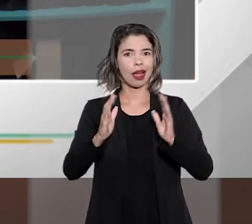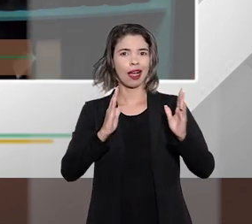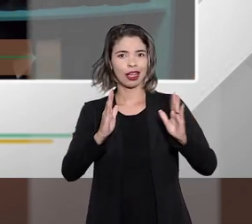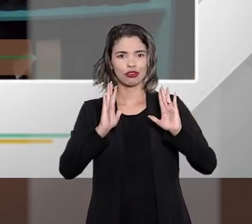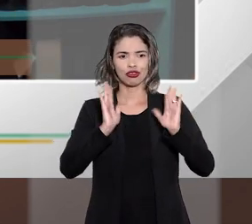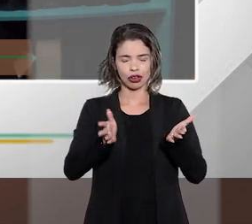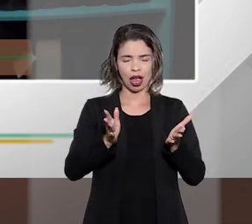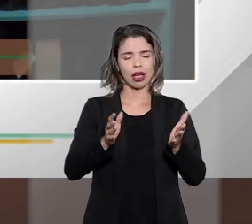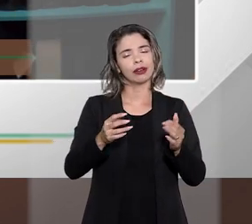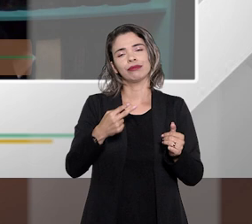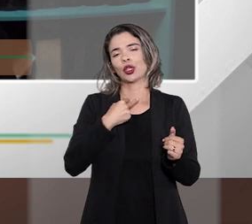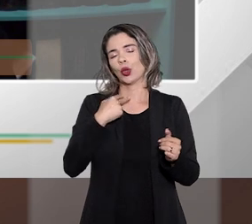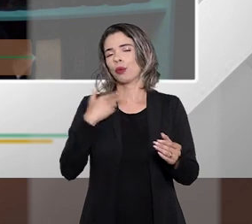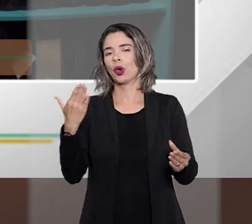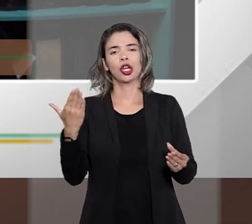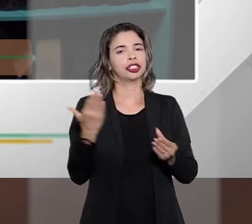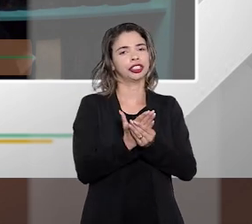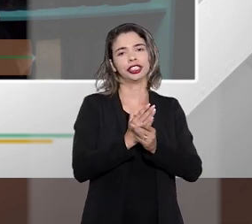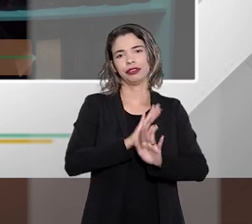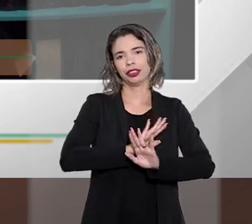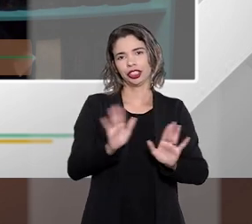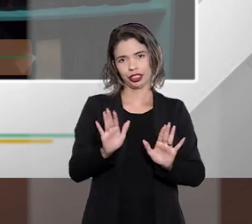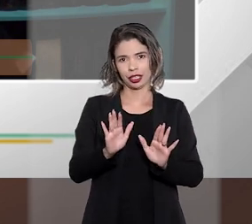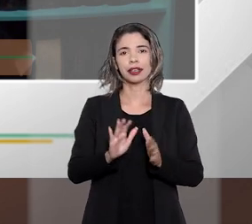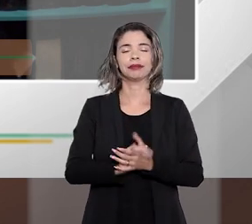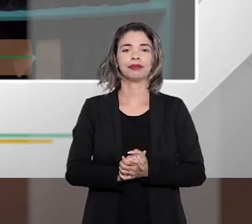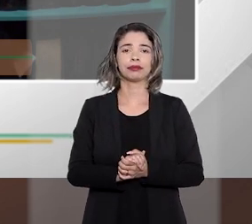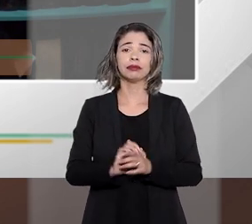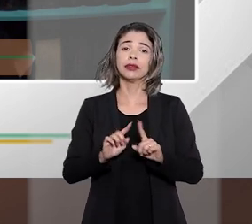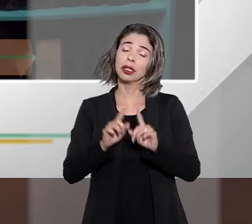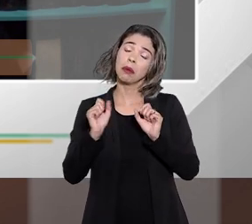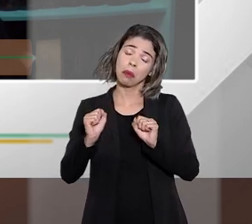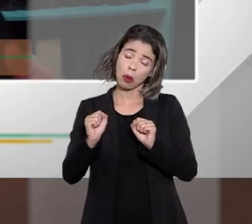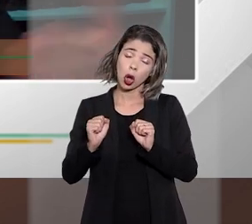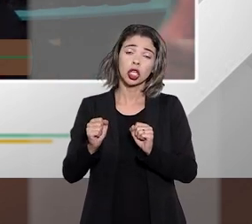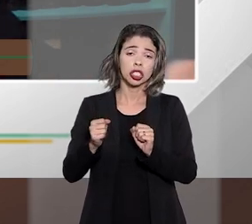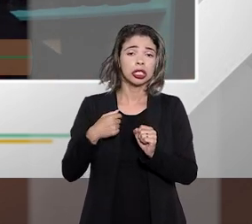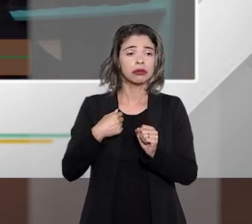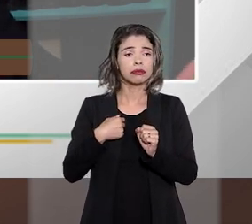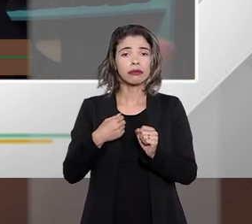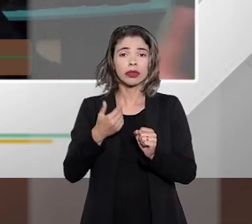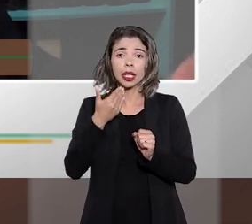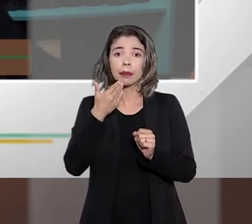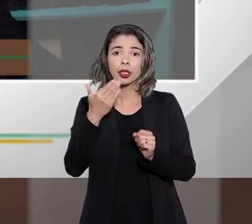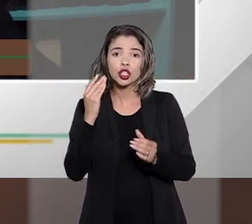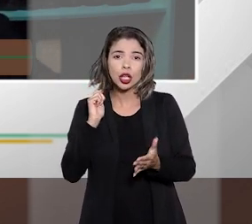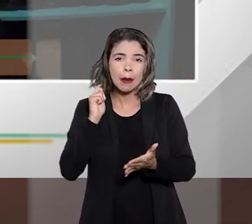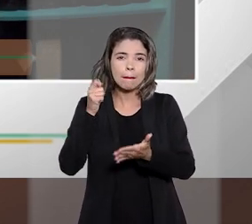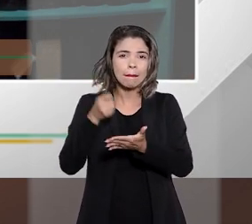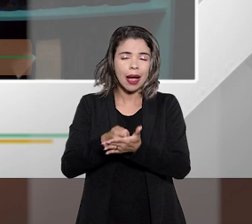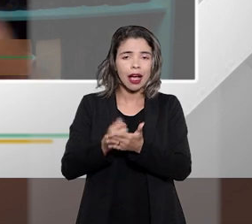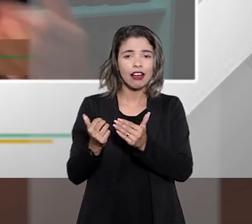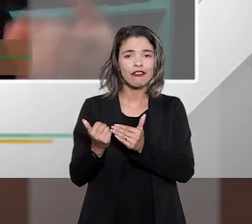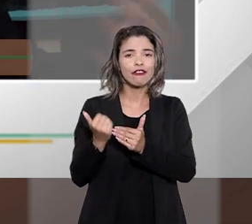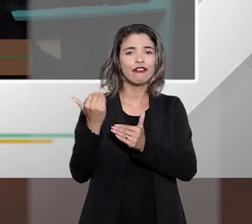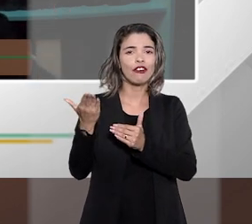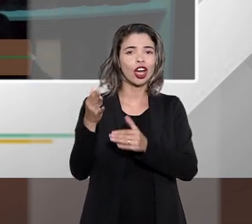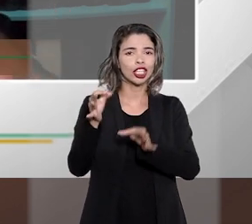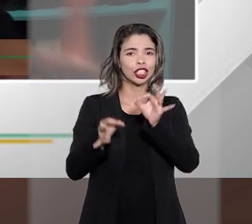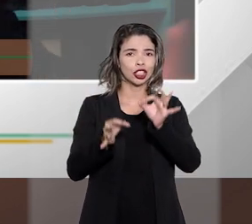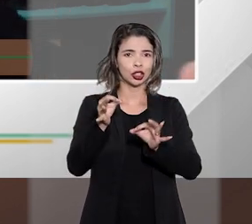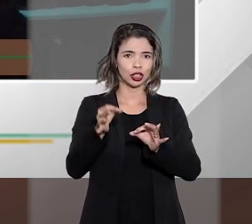pontuou né em precedentes aí né que ele poderia cobrar extrajudicialmente mas essa cobrança extrajudicial depois da prescrição